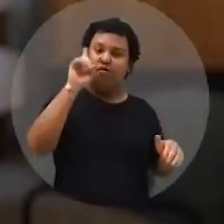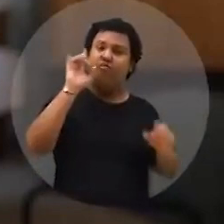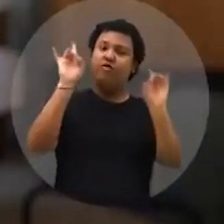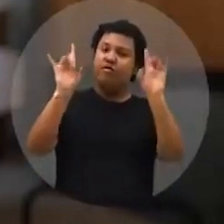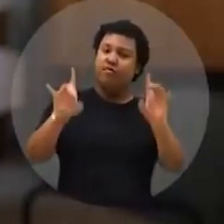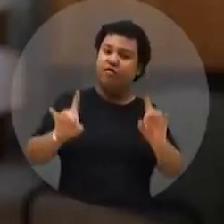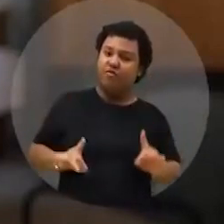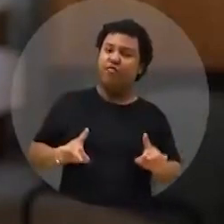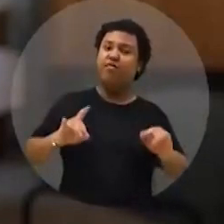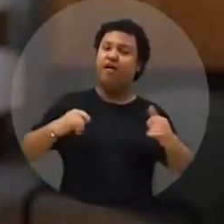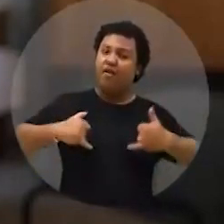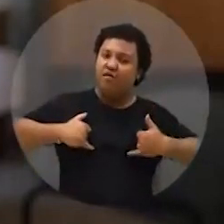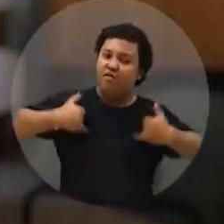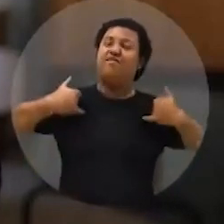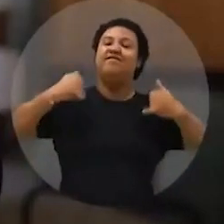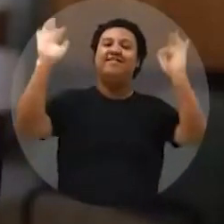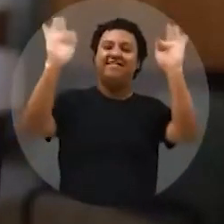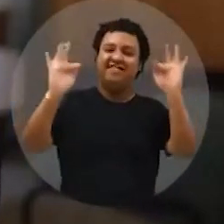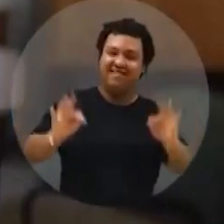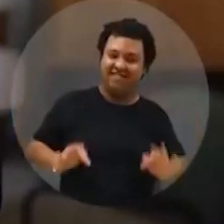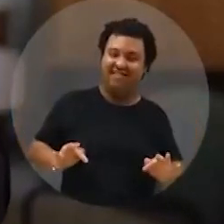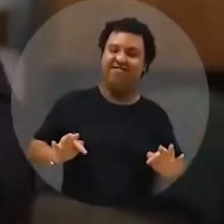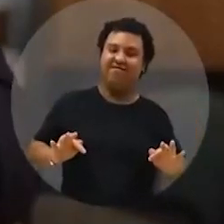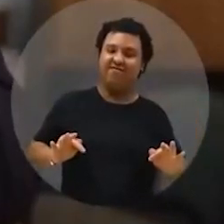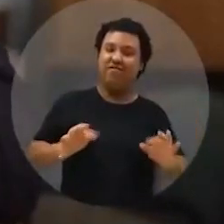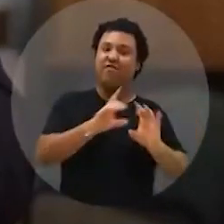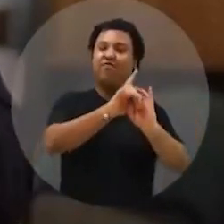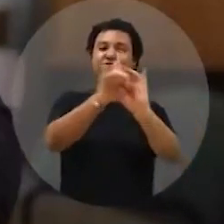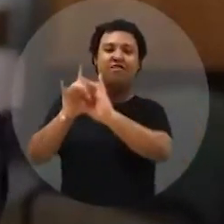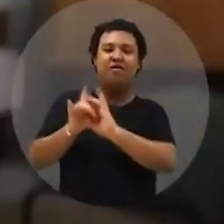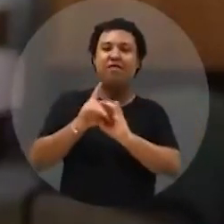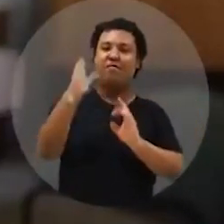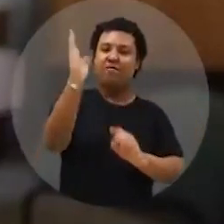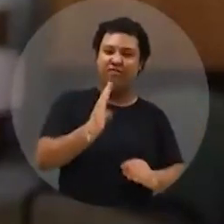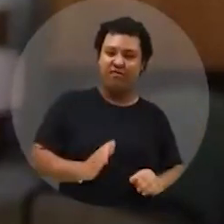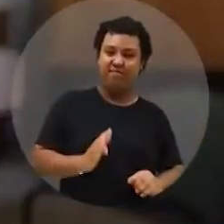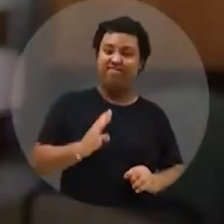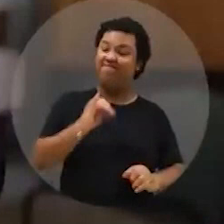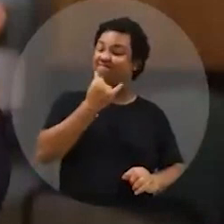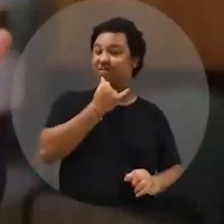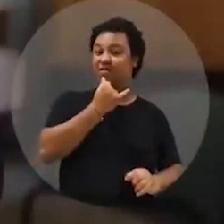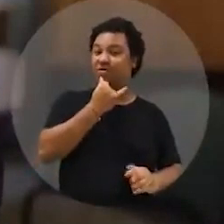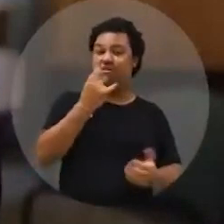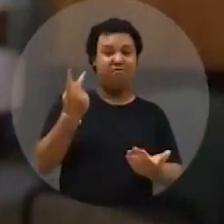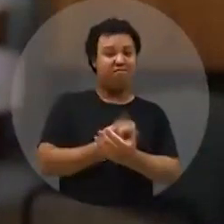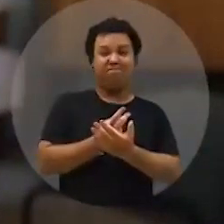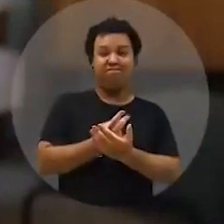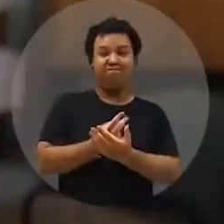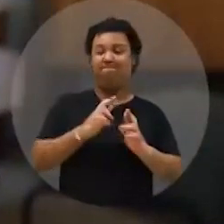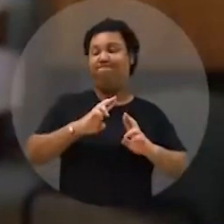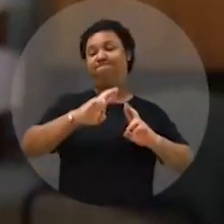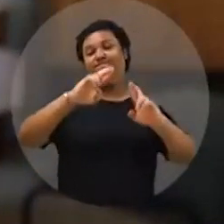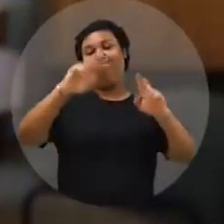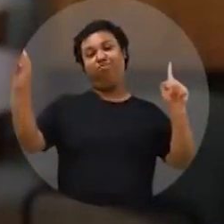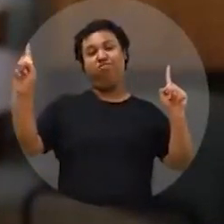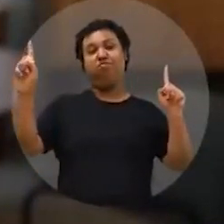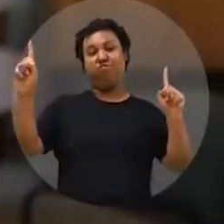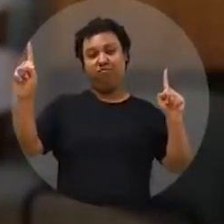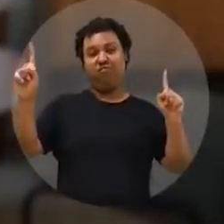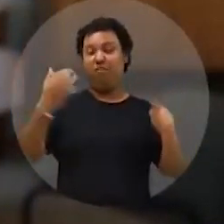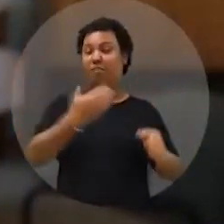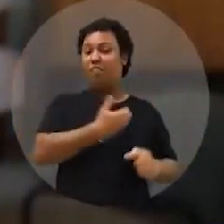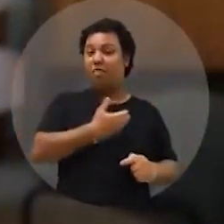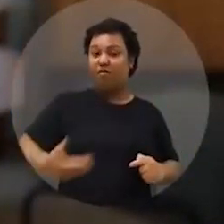setembro é para ser comemorado com alegria e união por todos os brasileiros. Infelizmente, não é o que acontece